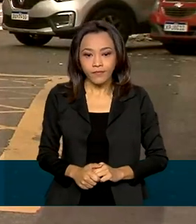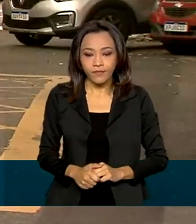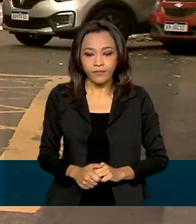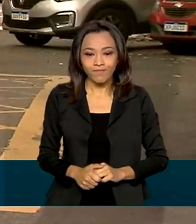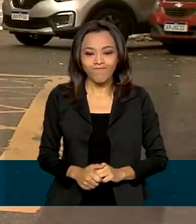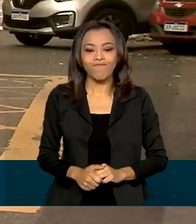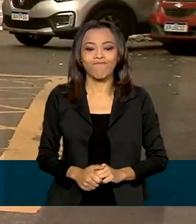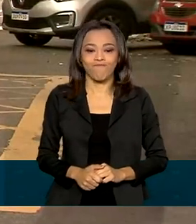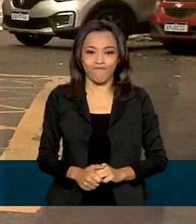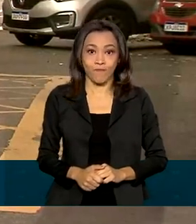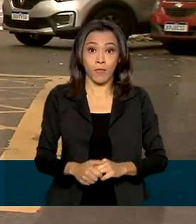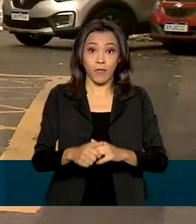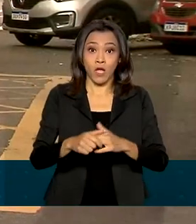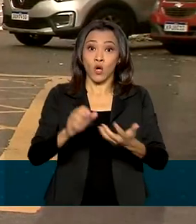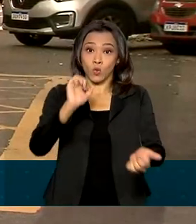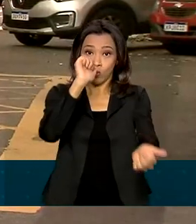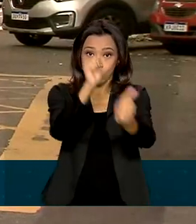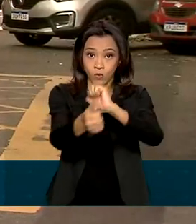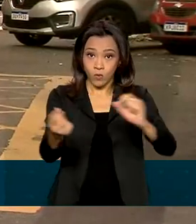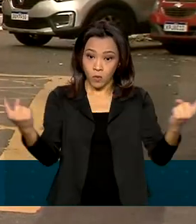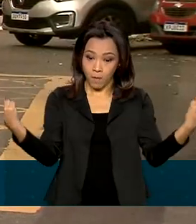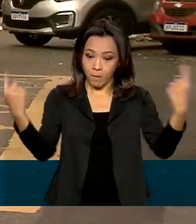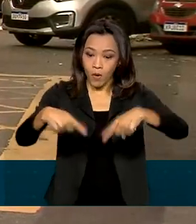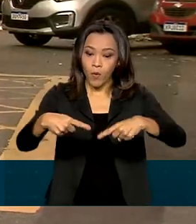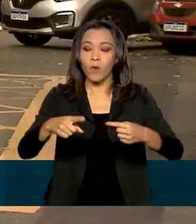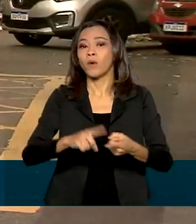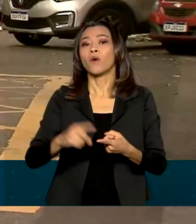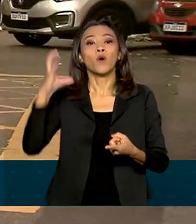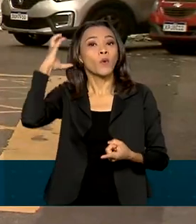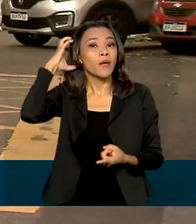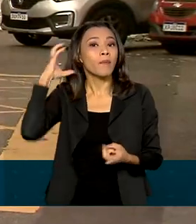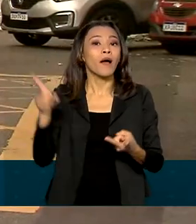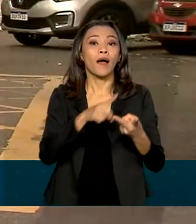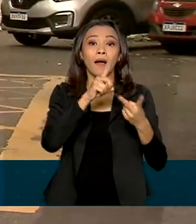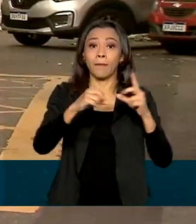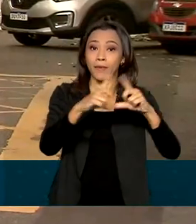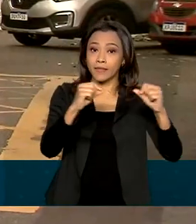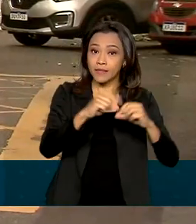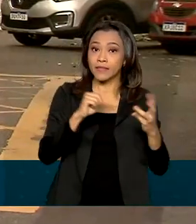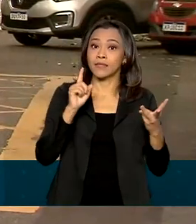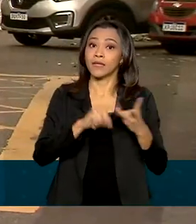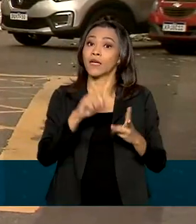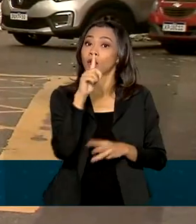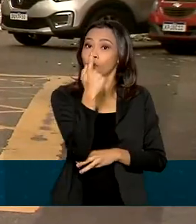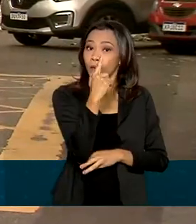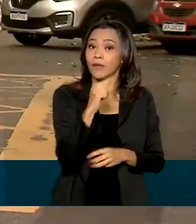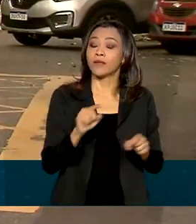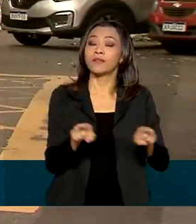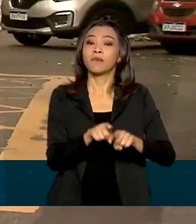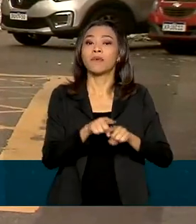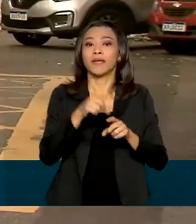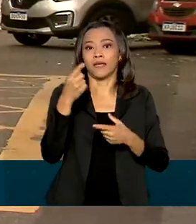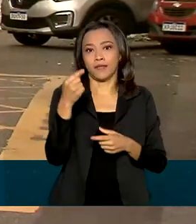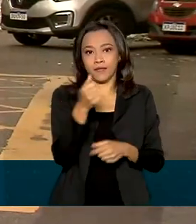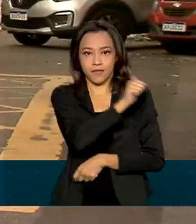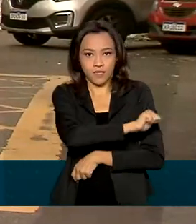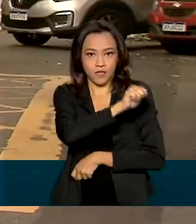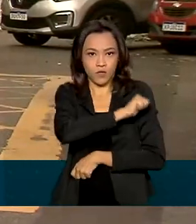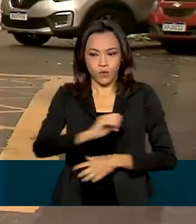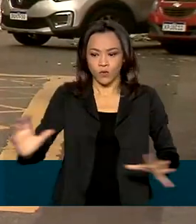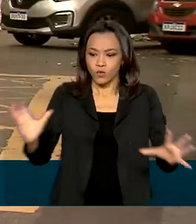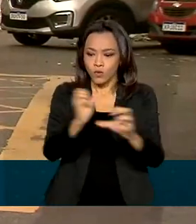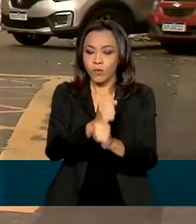Agora, Renato, os jogos vão ser realizados em Cuiabá, Brasília, Goiânia e Rio de Janeiro. No total, são 28